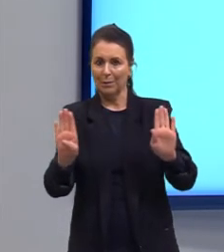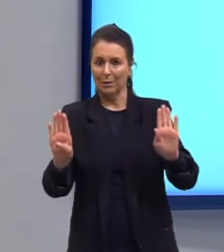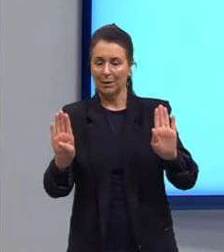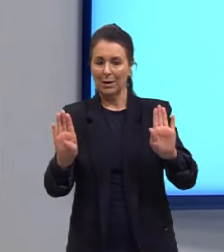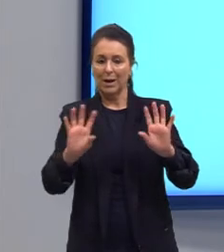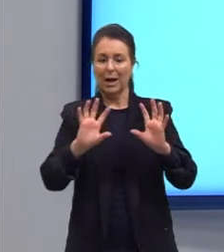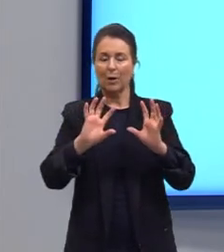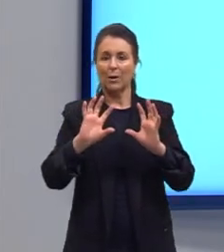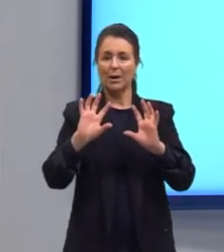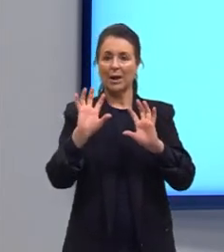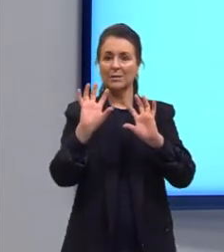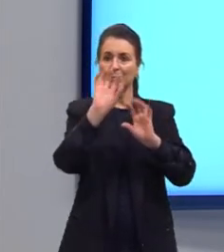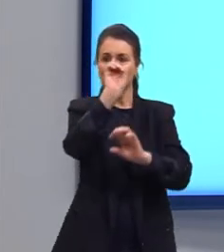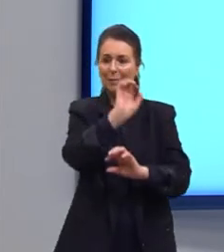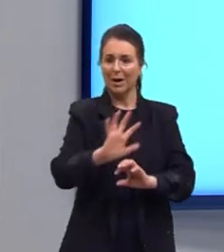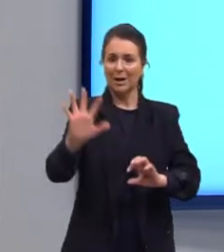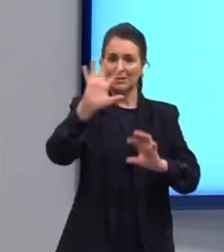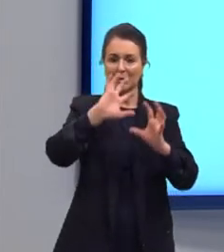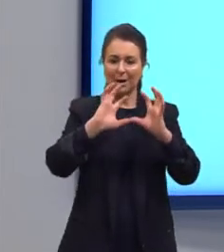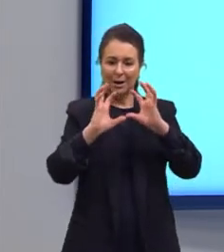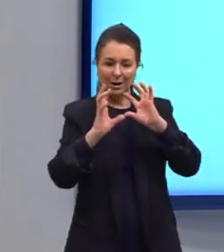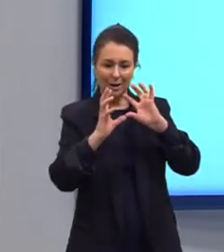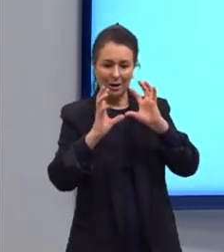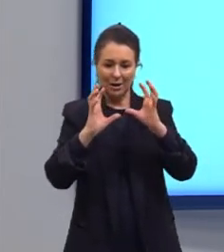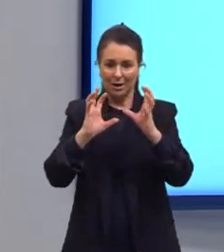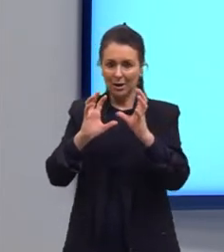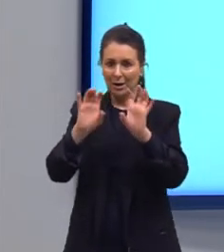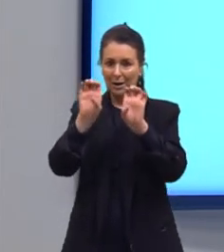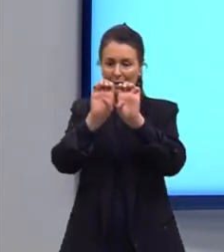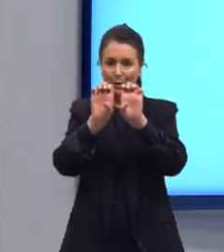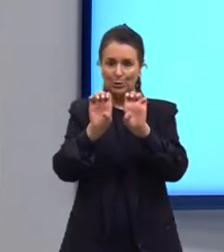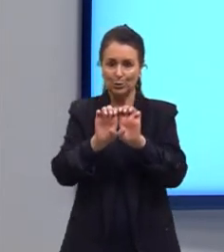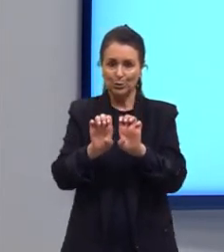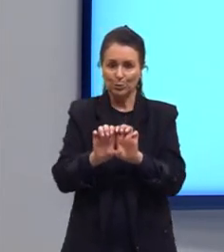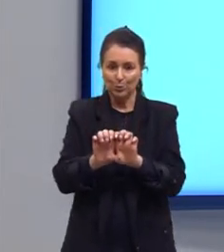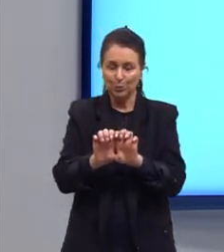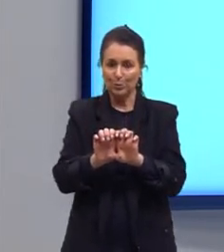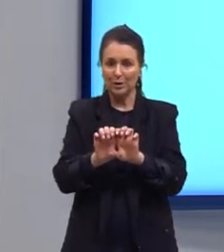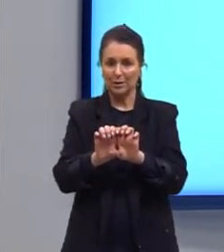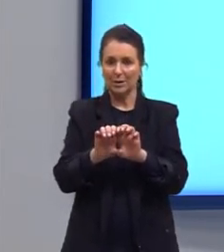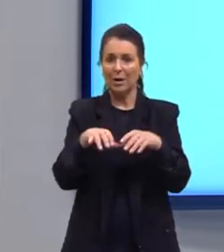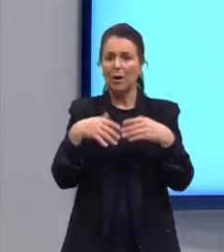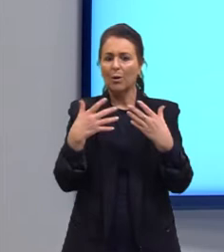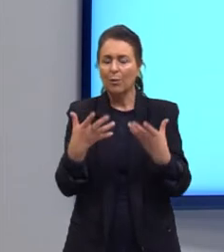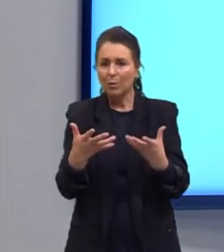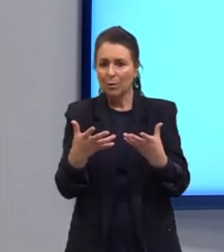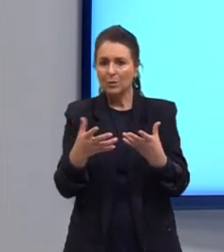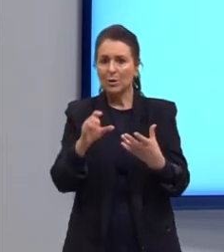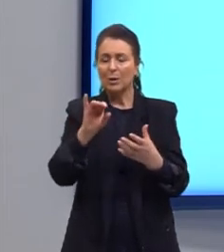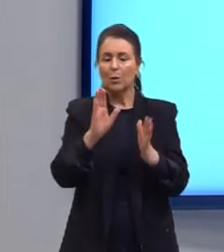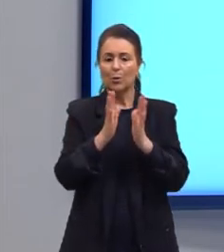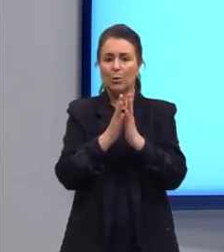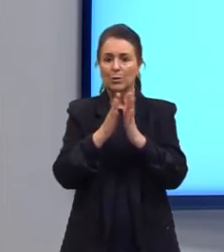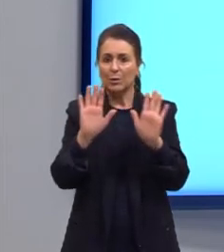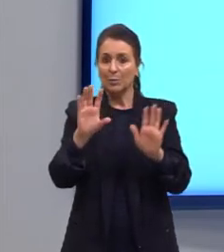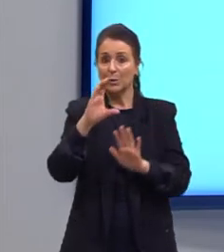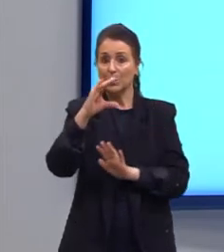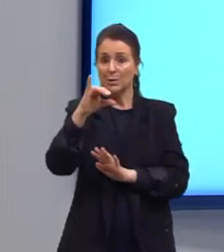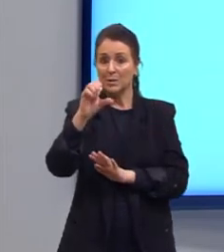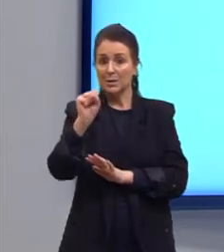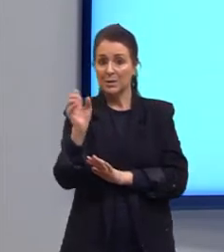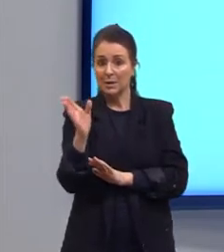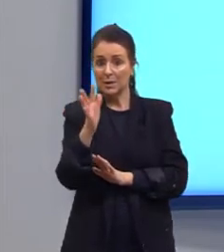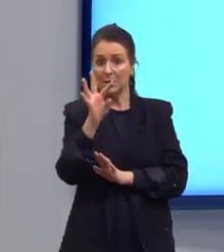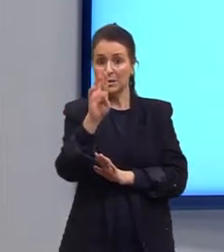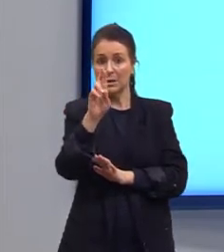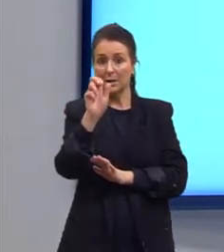Já na espacial, eu preciso focar na estrutura da cadeia, na posição que está essa cadeia. Os isômeros cisitrans são moléculas